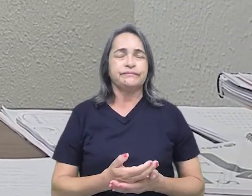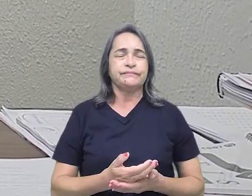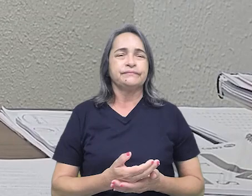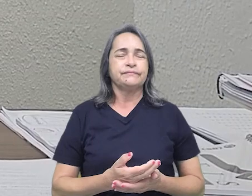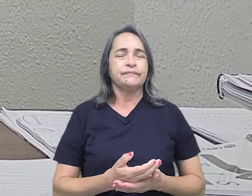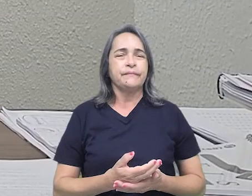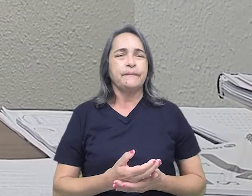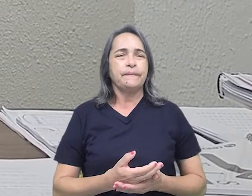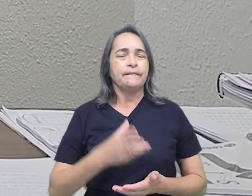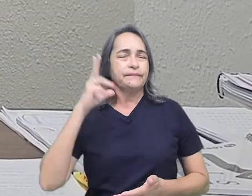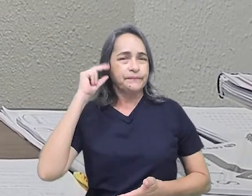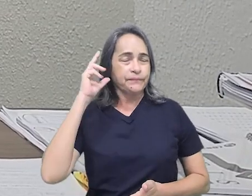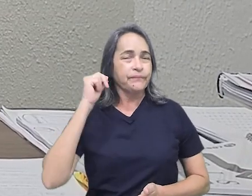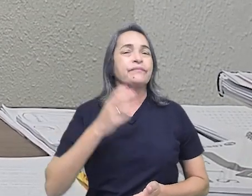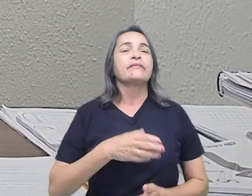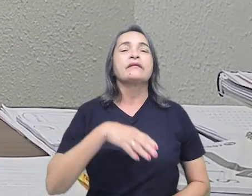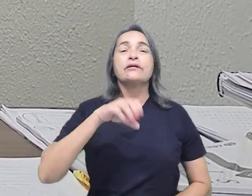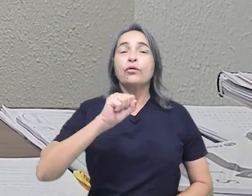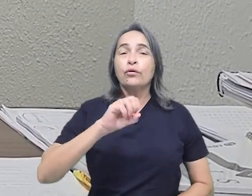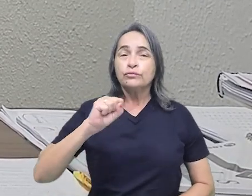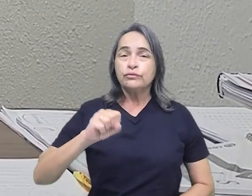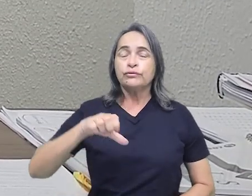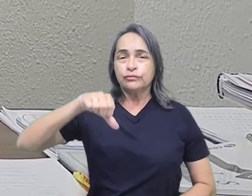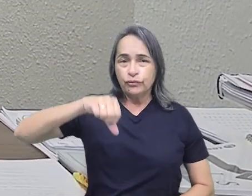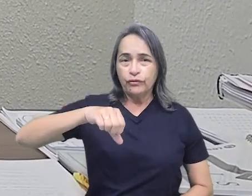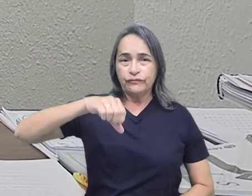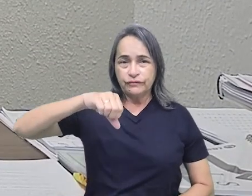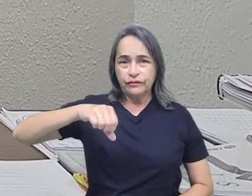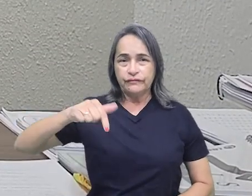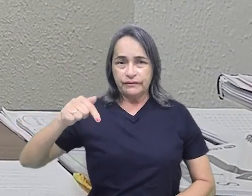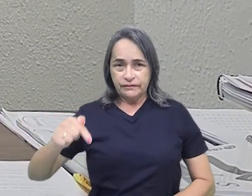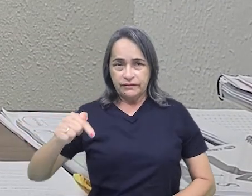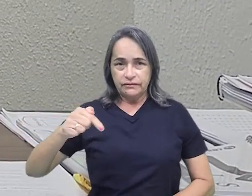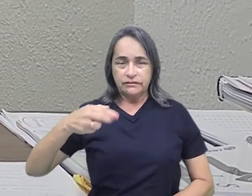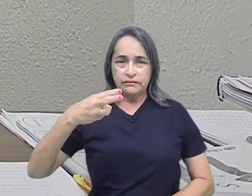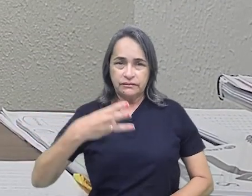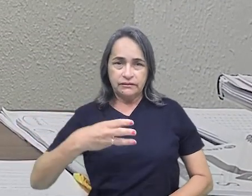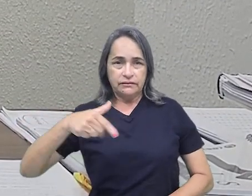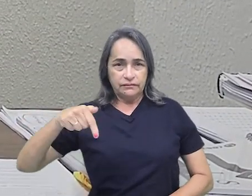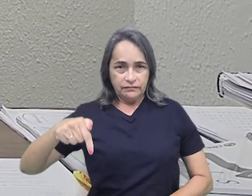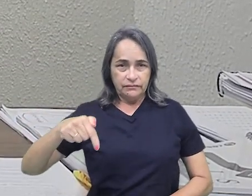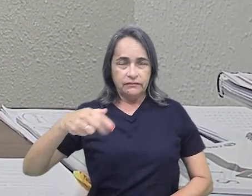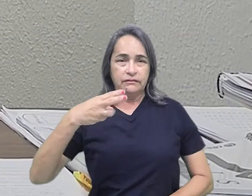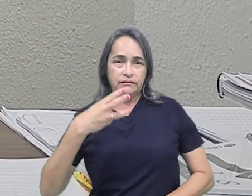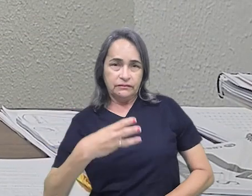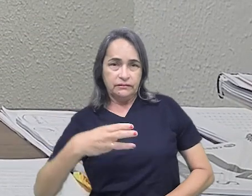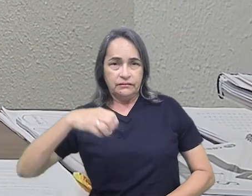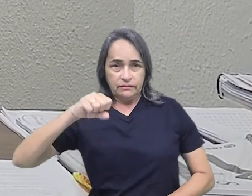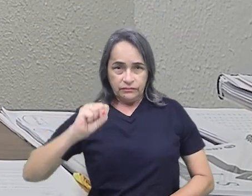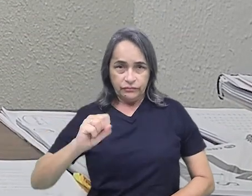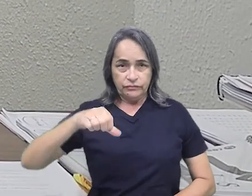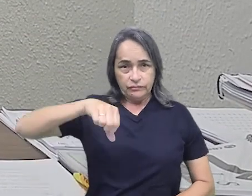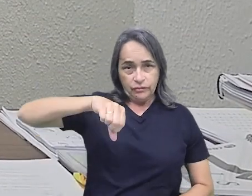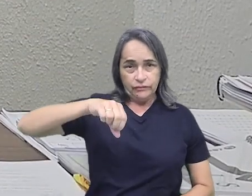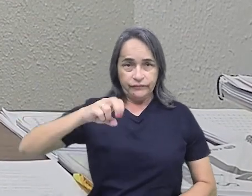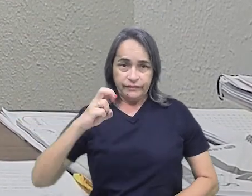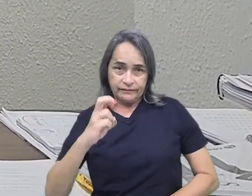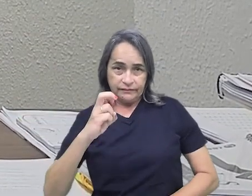-99737-3895.